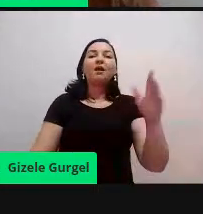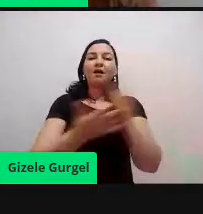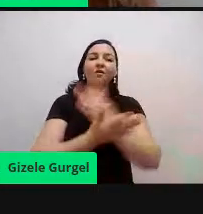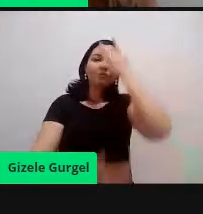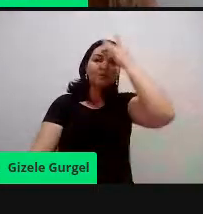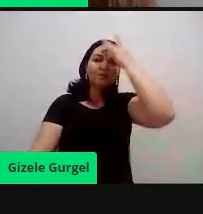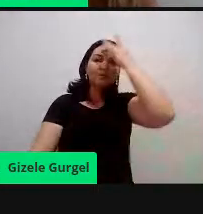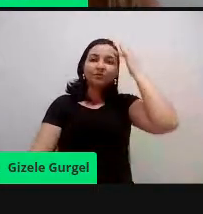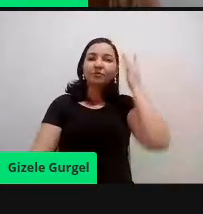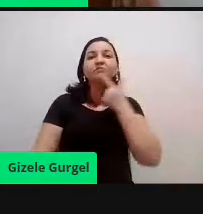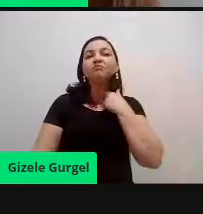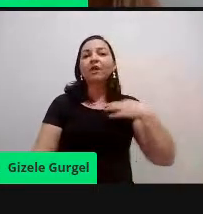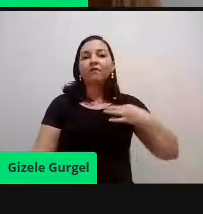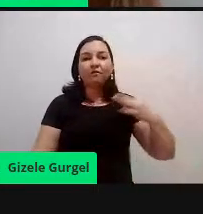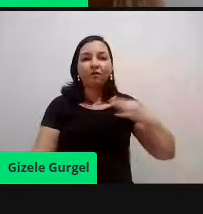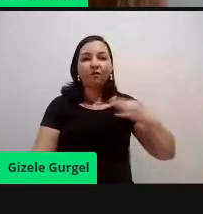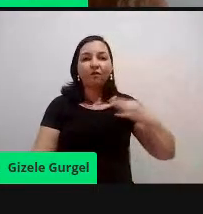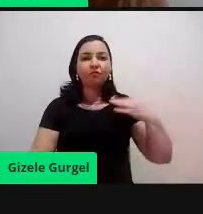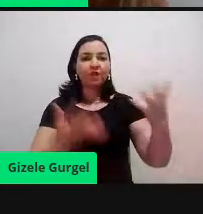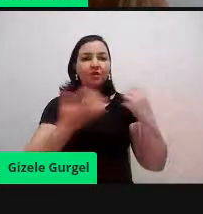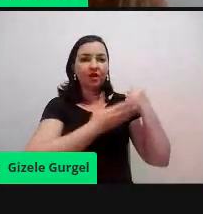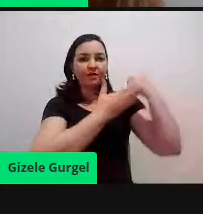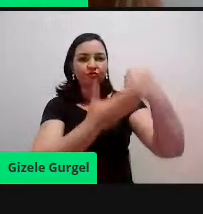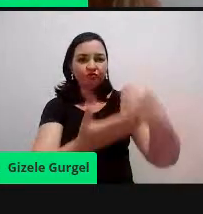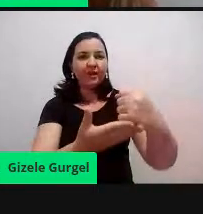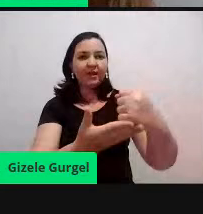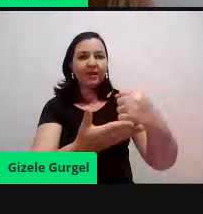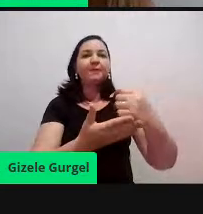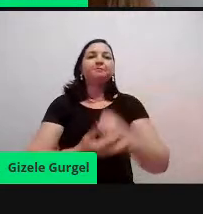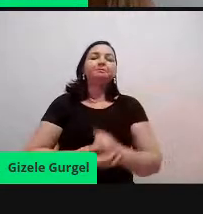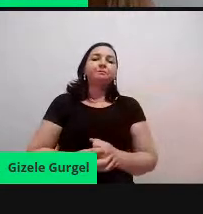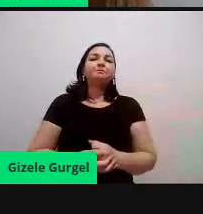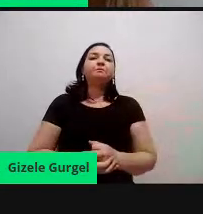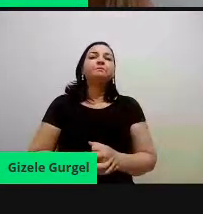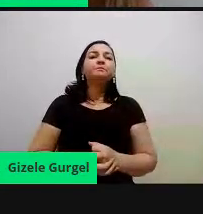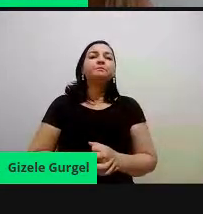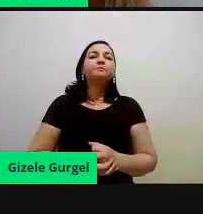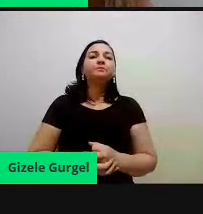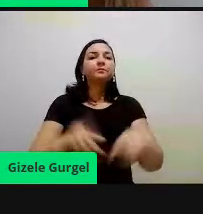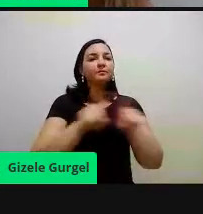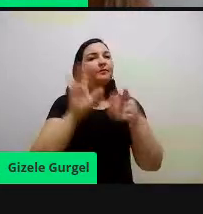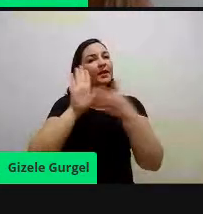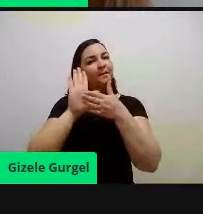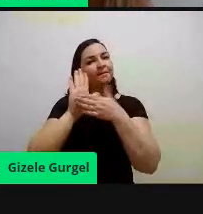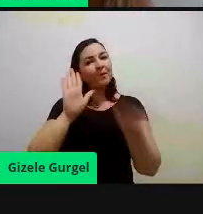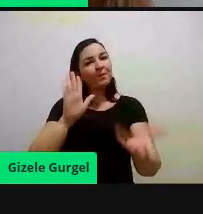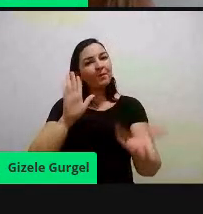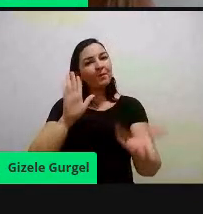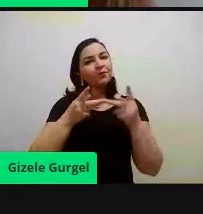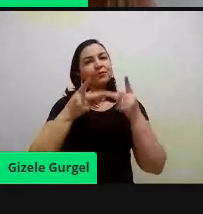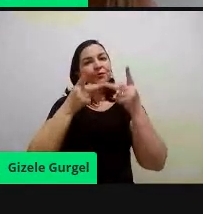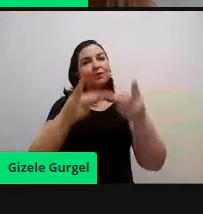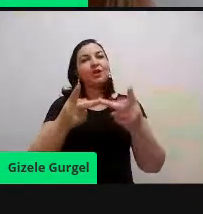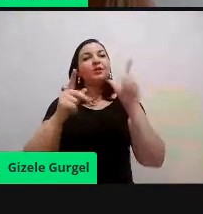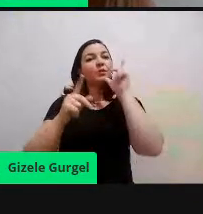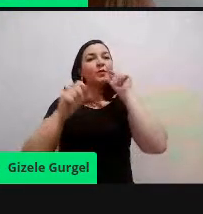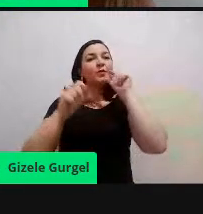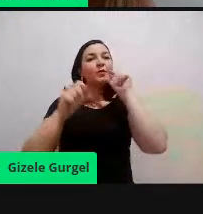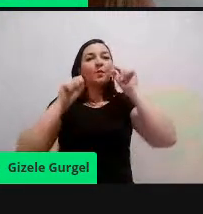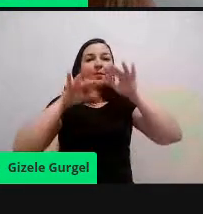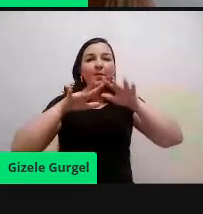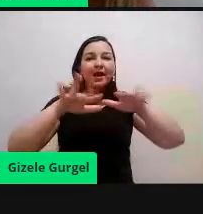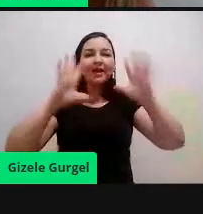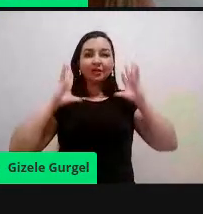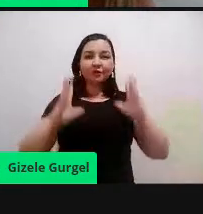atuar, Fazer a sua parte, né? Então, é essa proposta do projeto Mare Sem Plástico. E